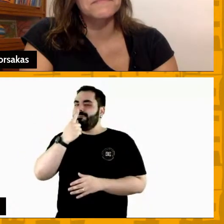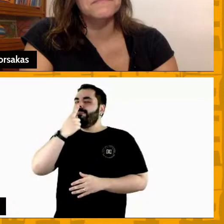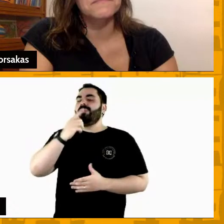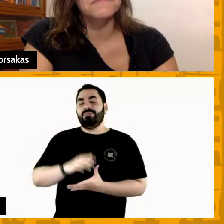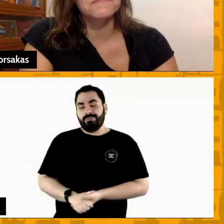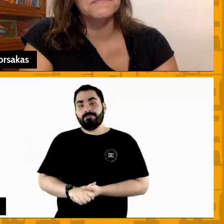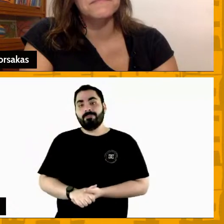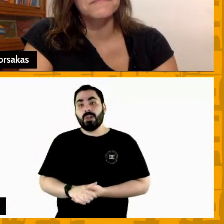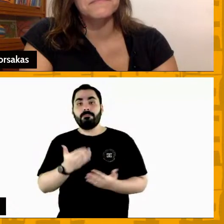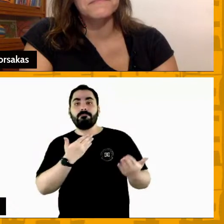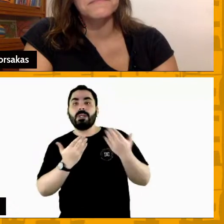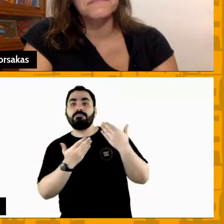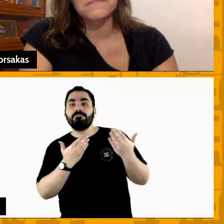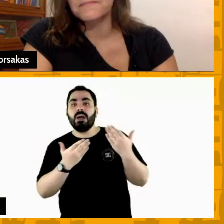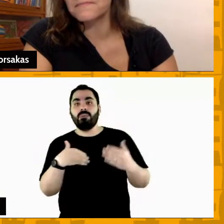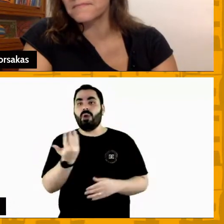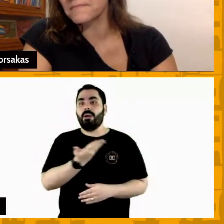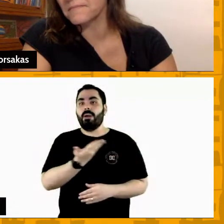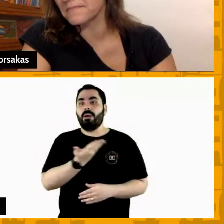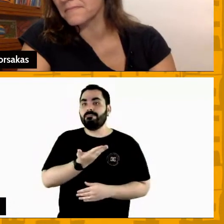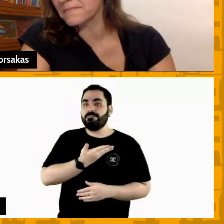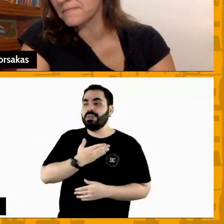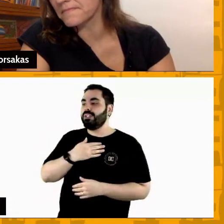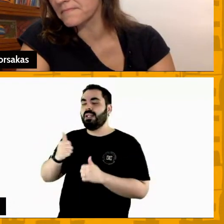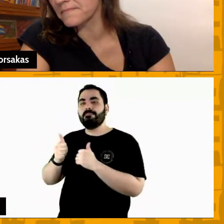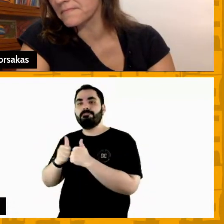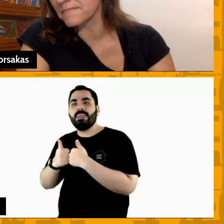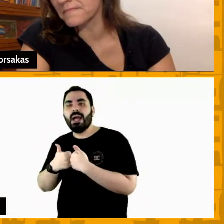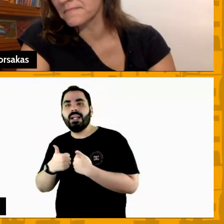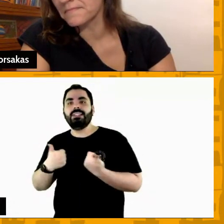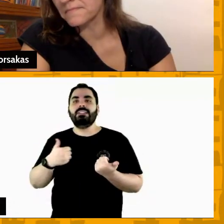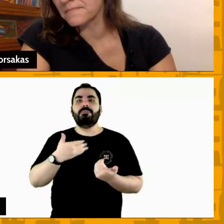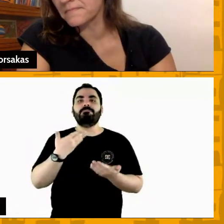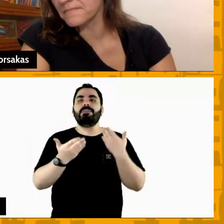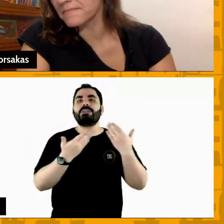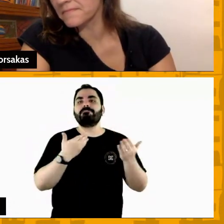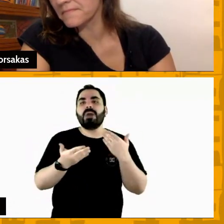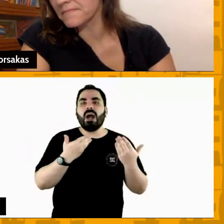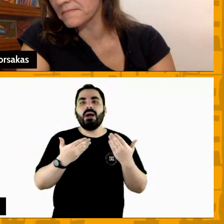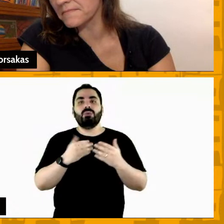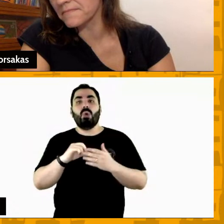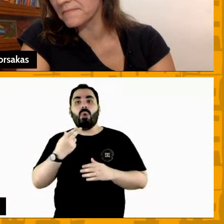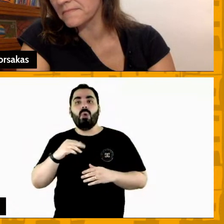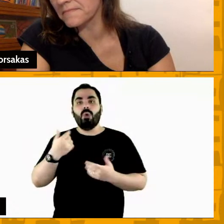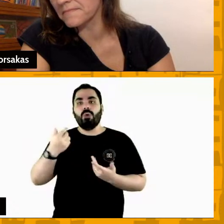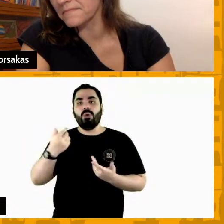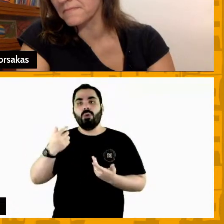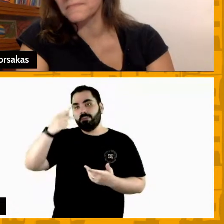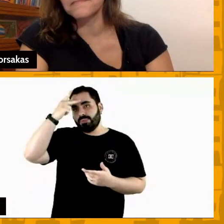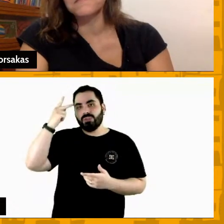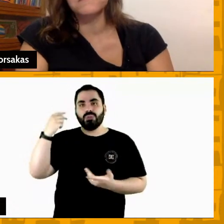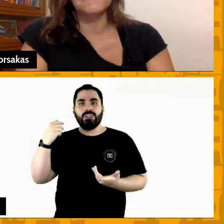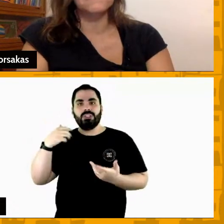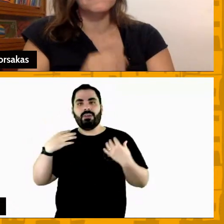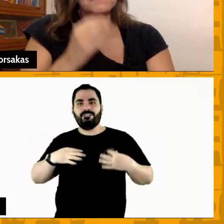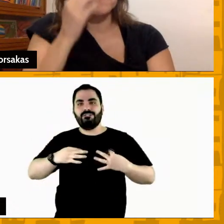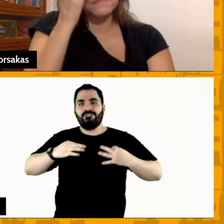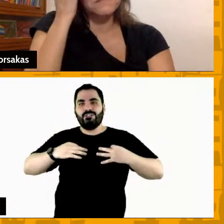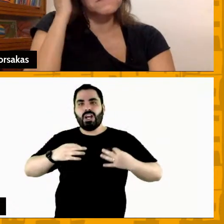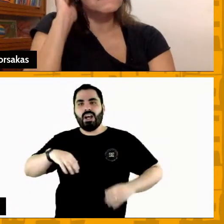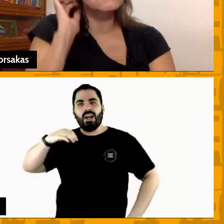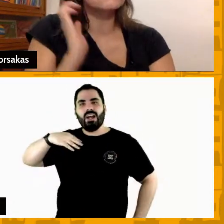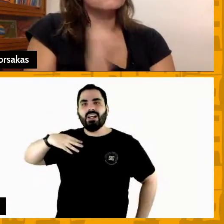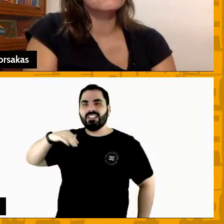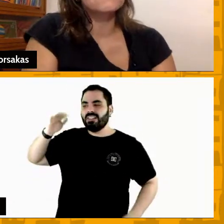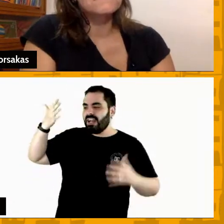amigo que está na padaria batendo papo seja com algum torcedor que pergunta numa mídia social eu procuro sempre compartilhar